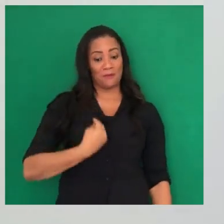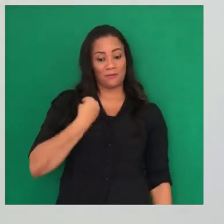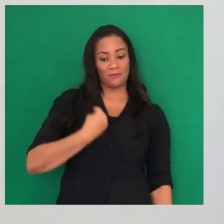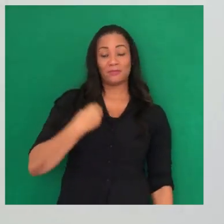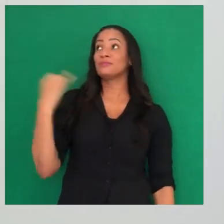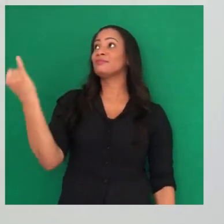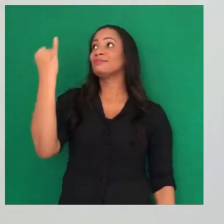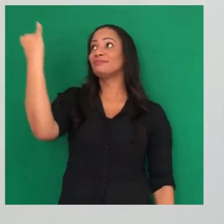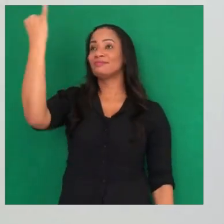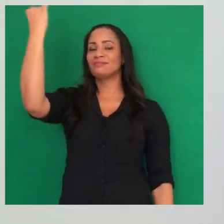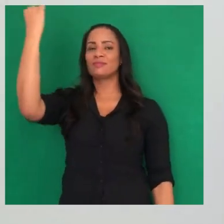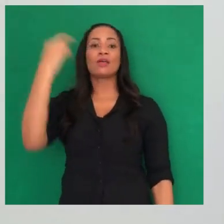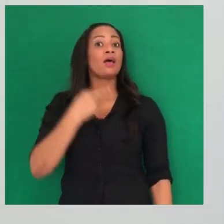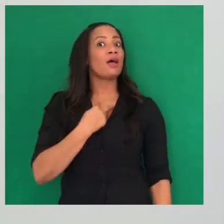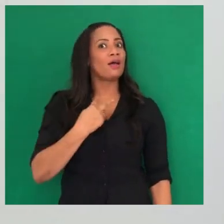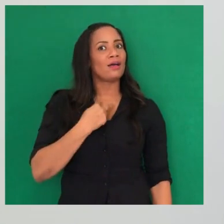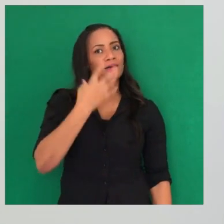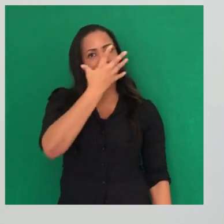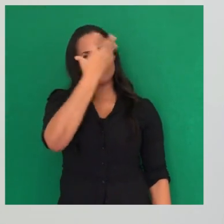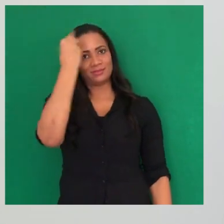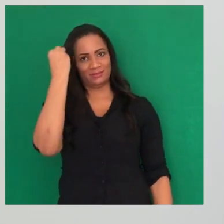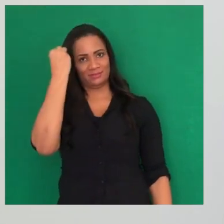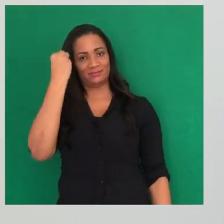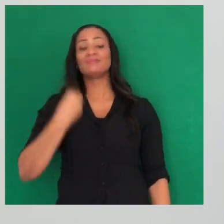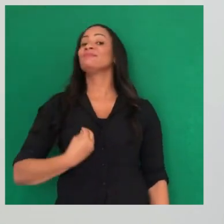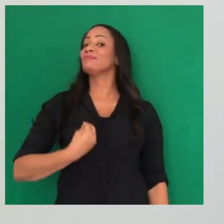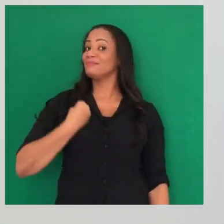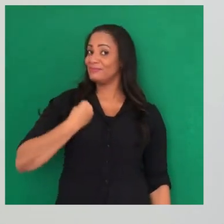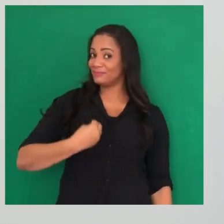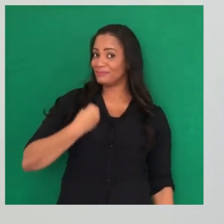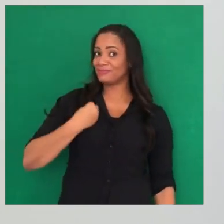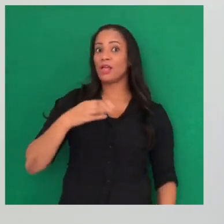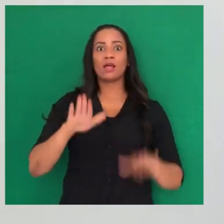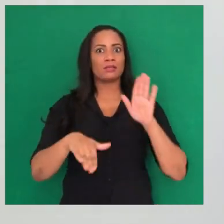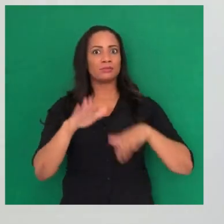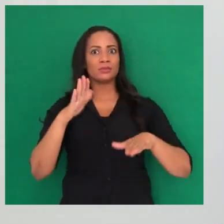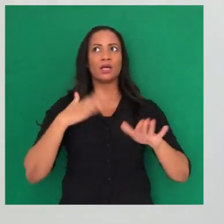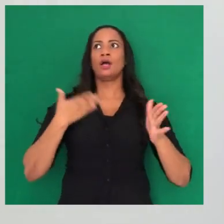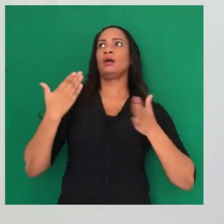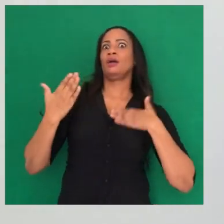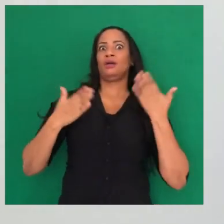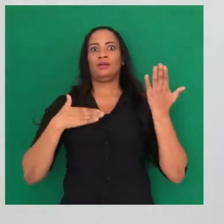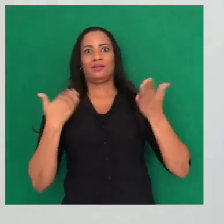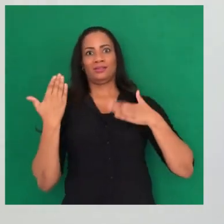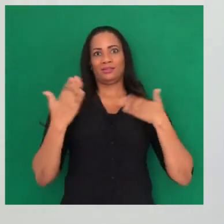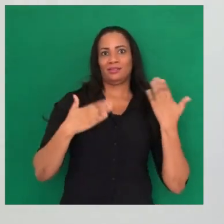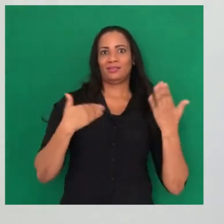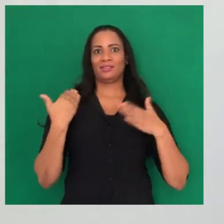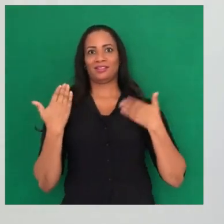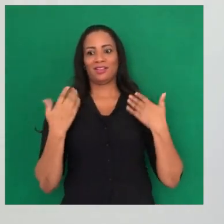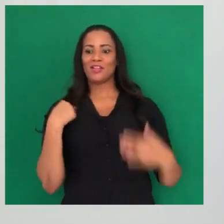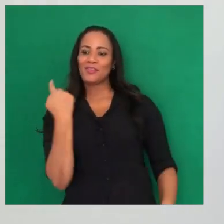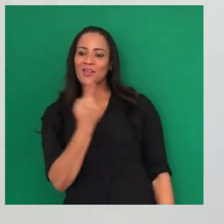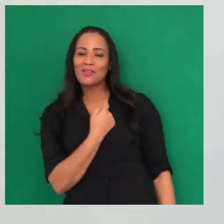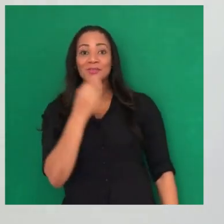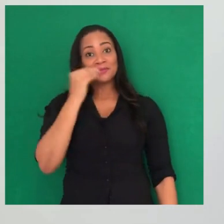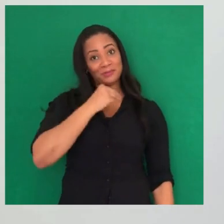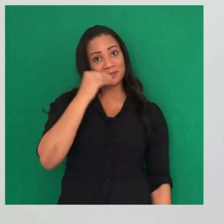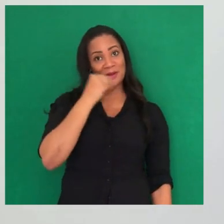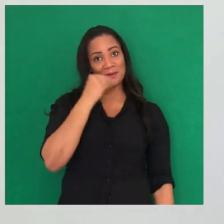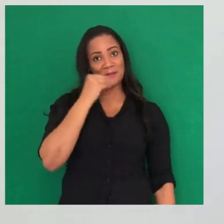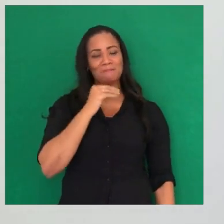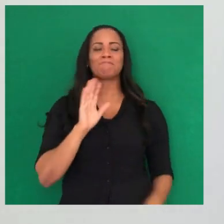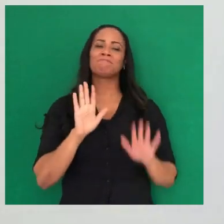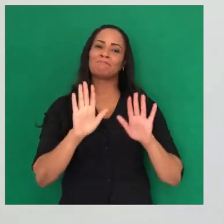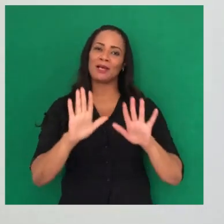Viver é um sonho, não esqueçamos. Viver é a sombra, o assombro, o apenas. Tão frágeis somos,